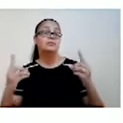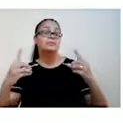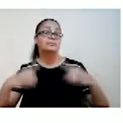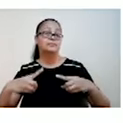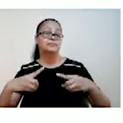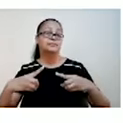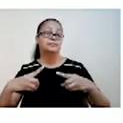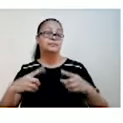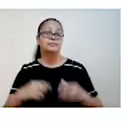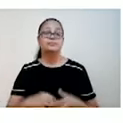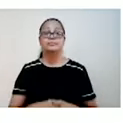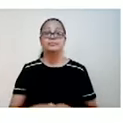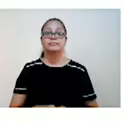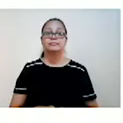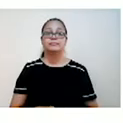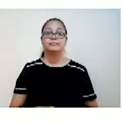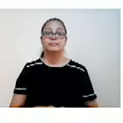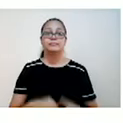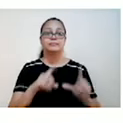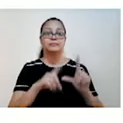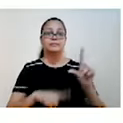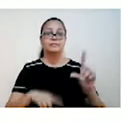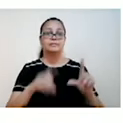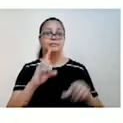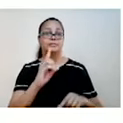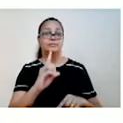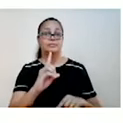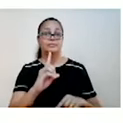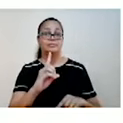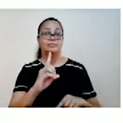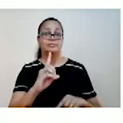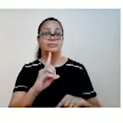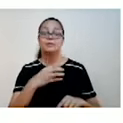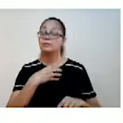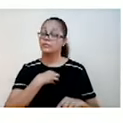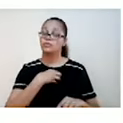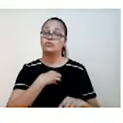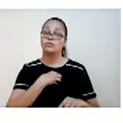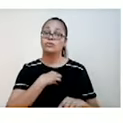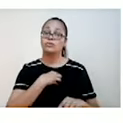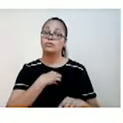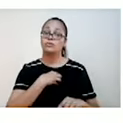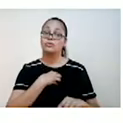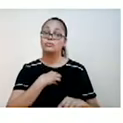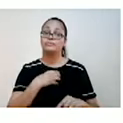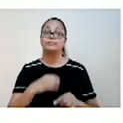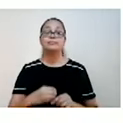sentido do but e do however, o instead, dá uma ideia também de contrariedade,